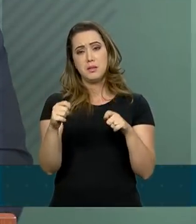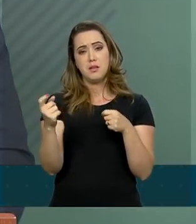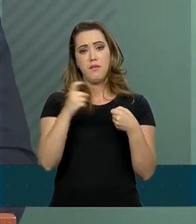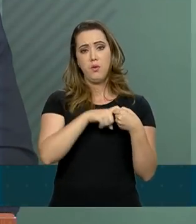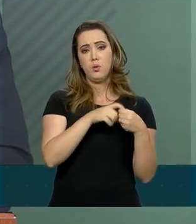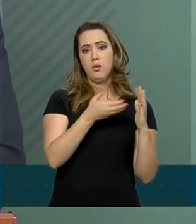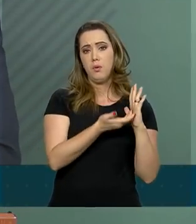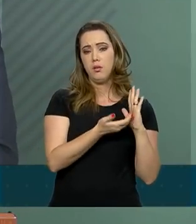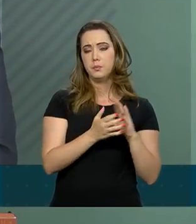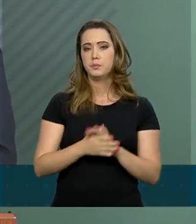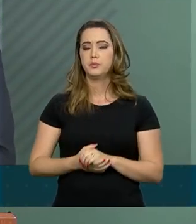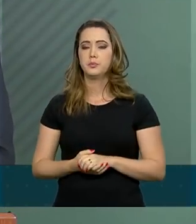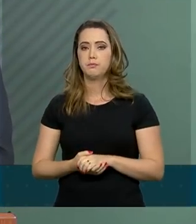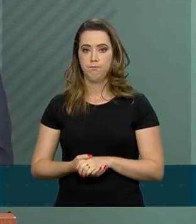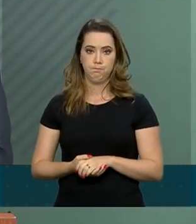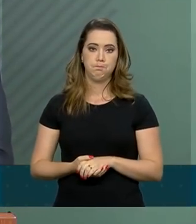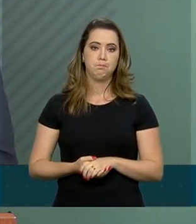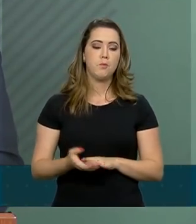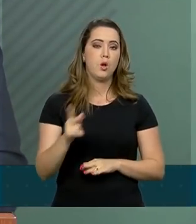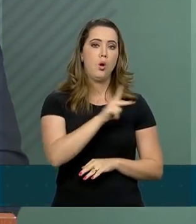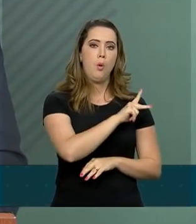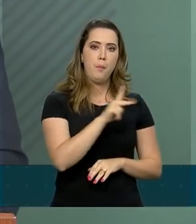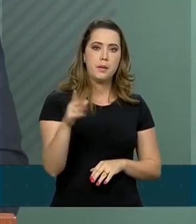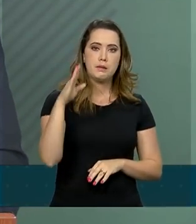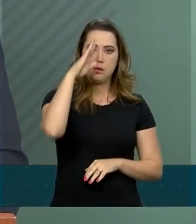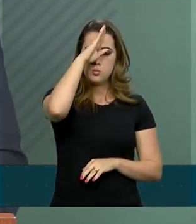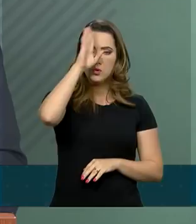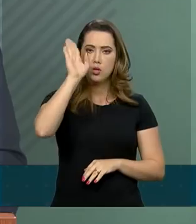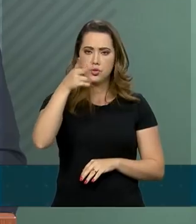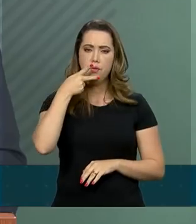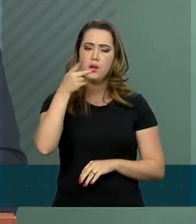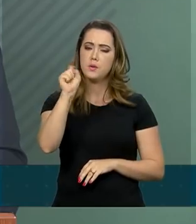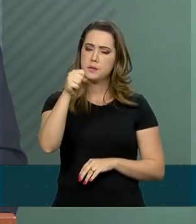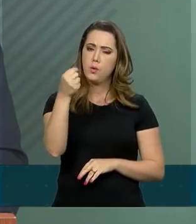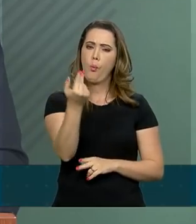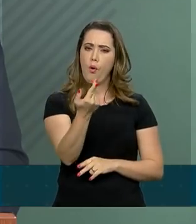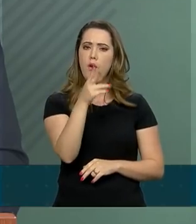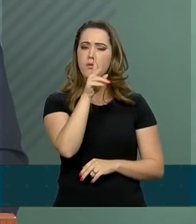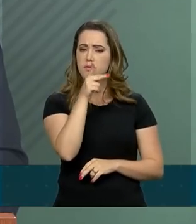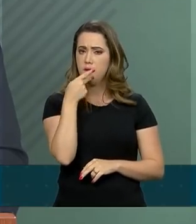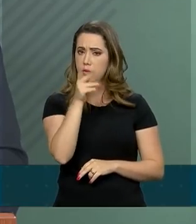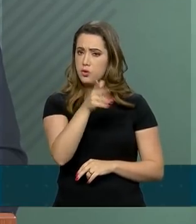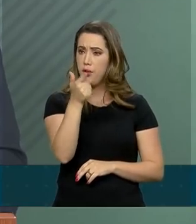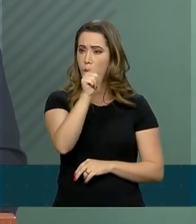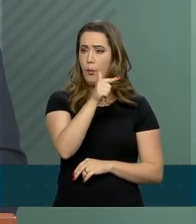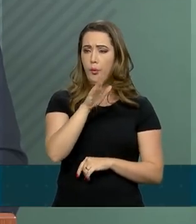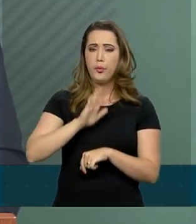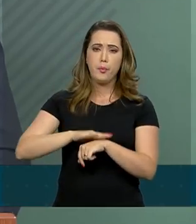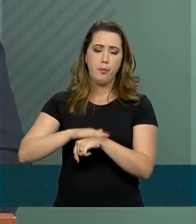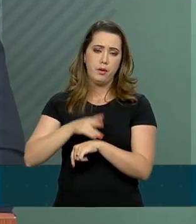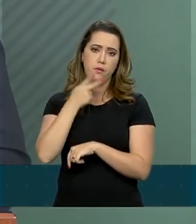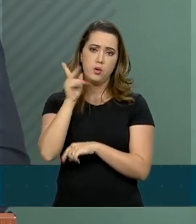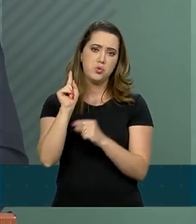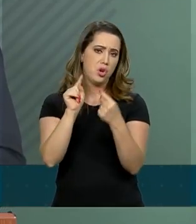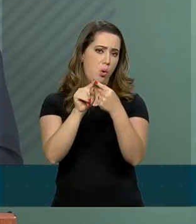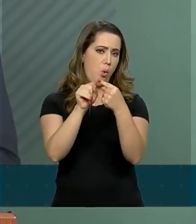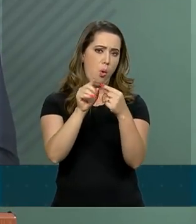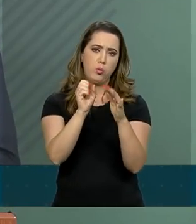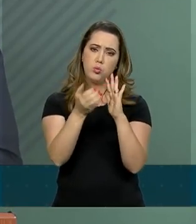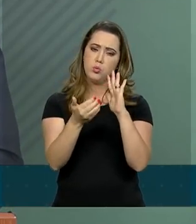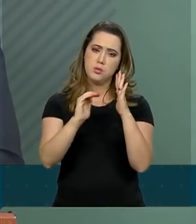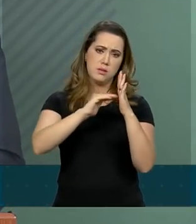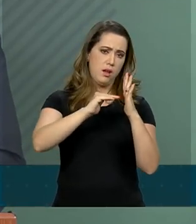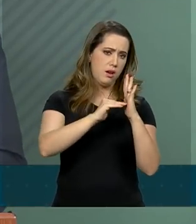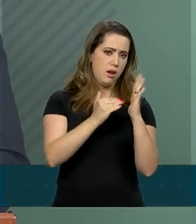O presidente da República já se manifestou, sim, como você verbalizou, em outras oportunidades, favoravelmente a que o Senado